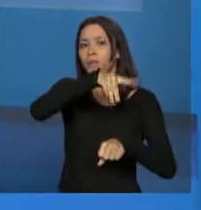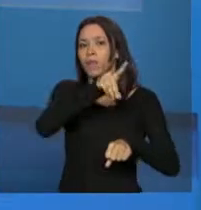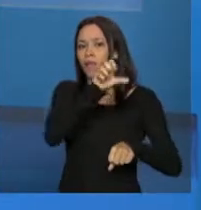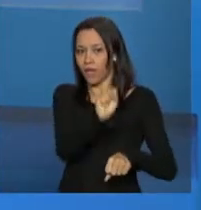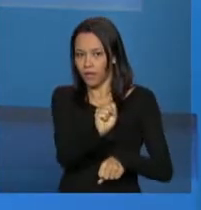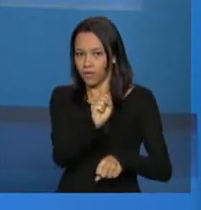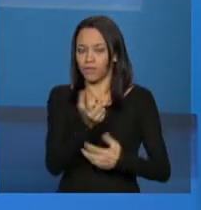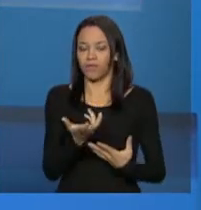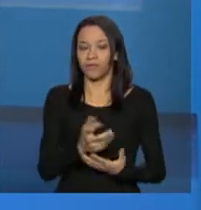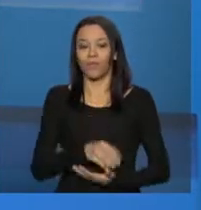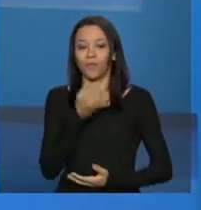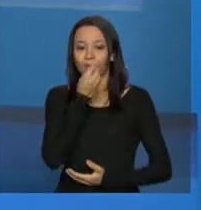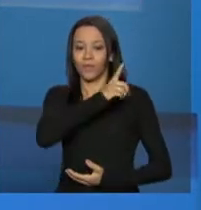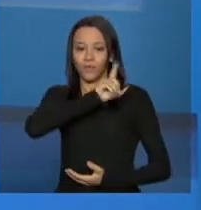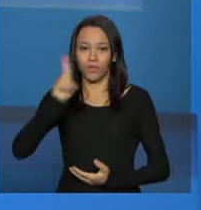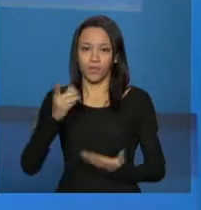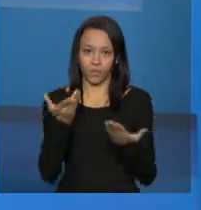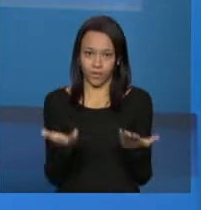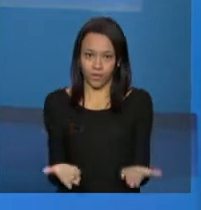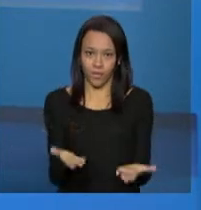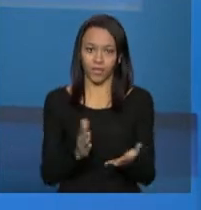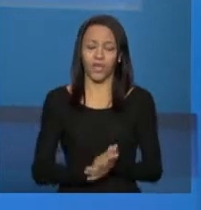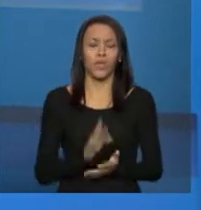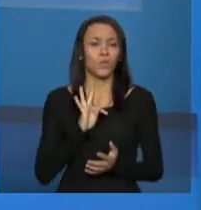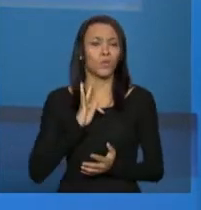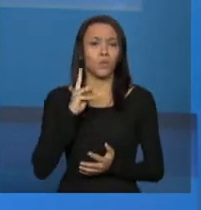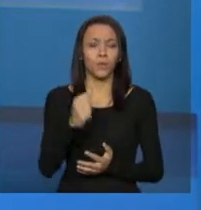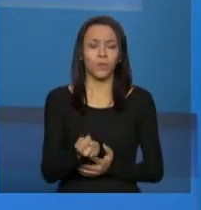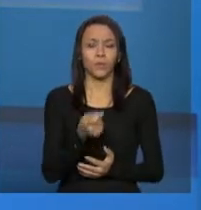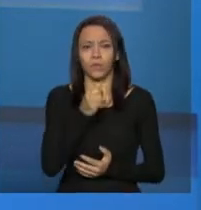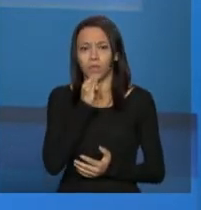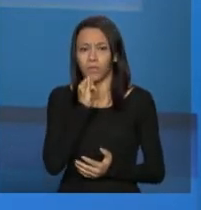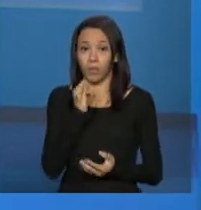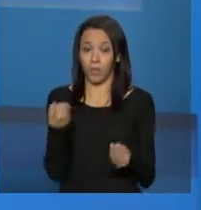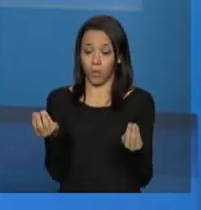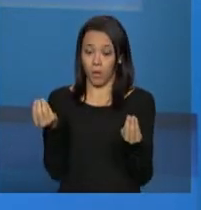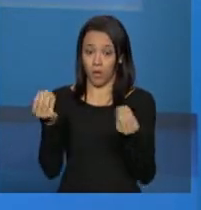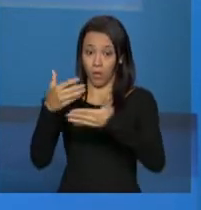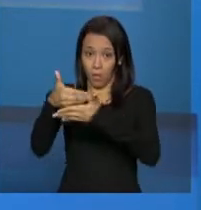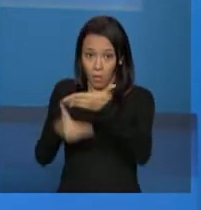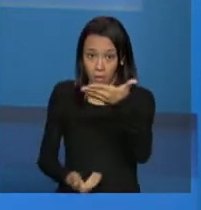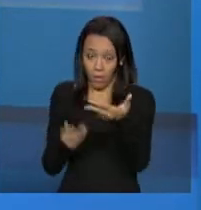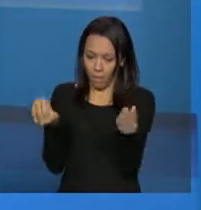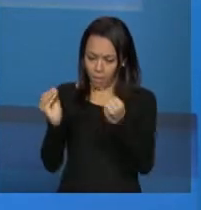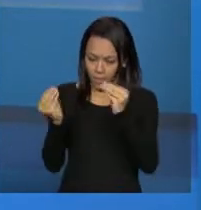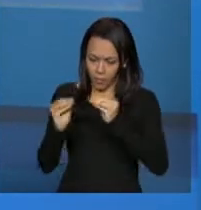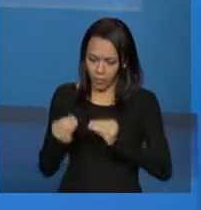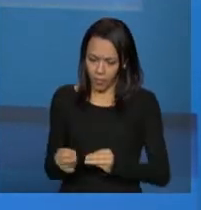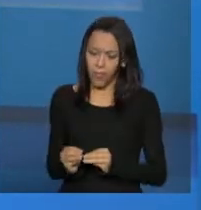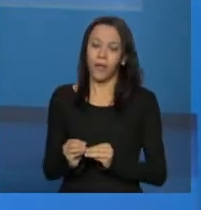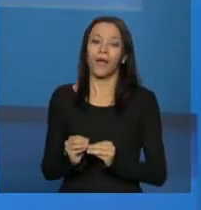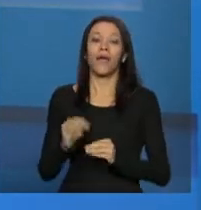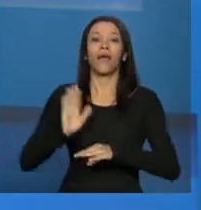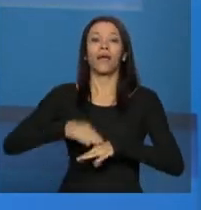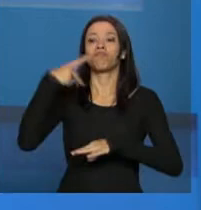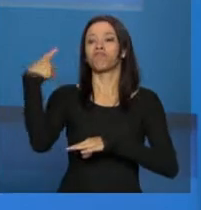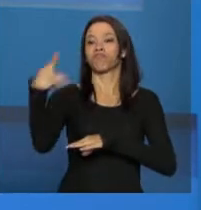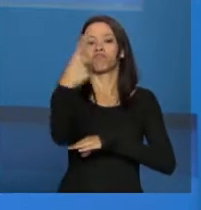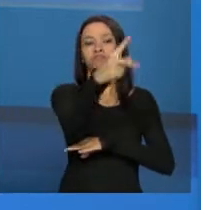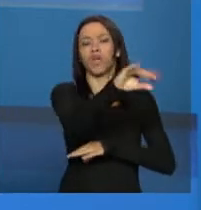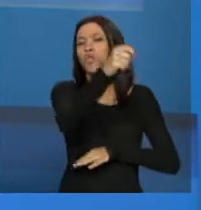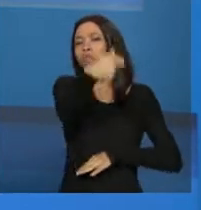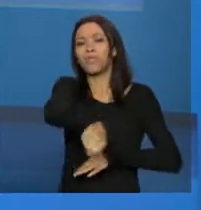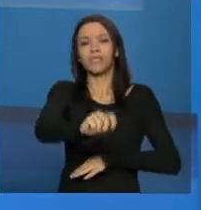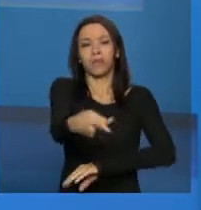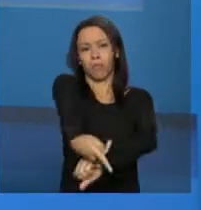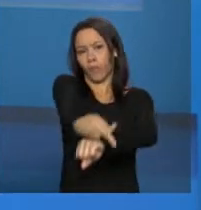dia. Toda a relação de preenchimento mesmo do cadastro, ele se dá em âmbito local. Então, não é necessário que as entidades procurem